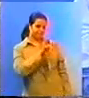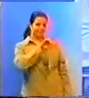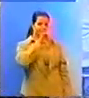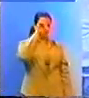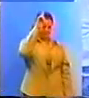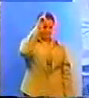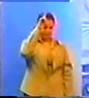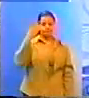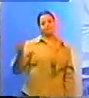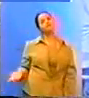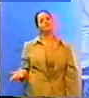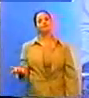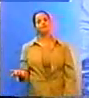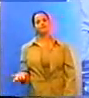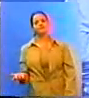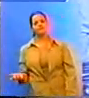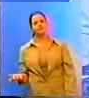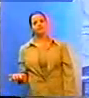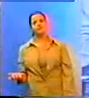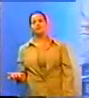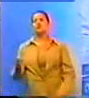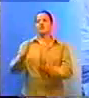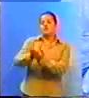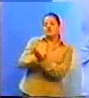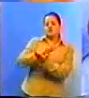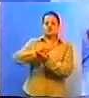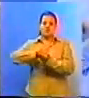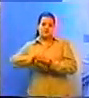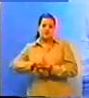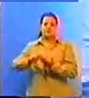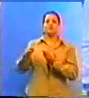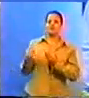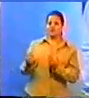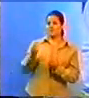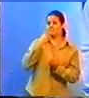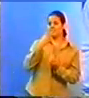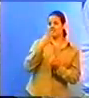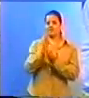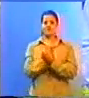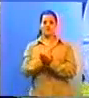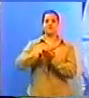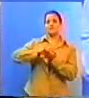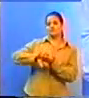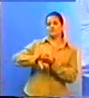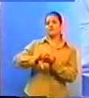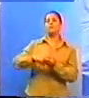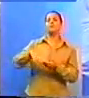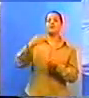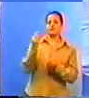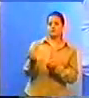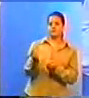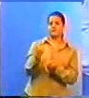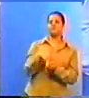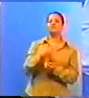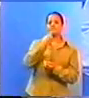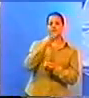nós separamos, para o cigarro, para a bebida, para isso, para aquilo e ai damos uma